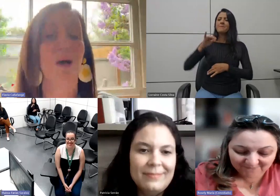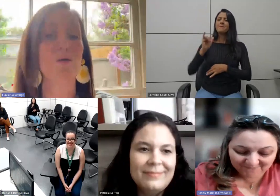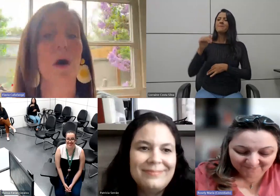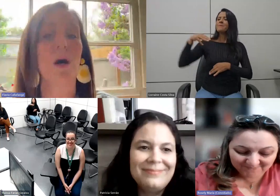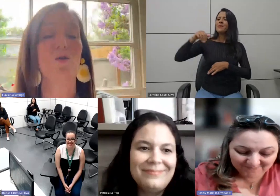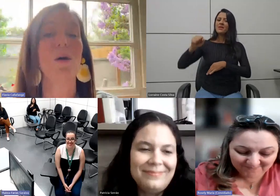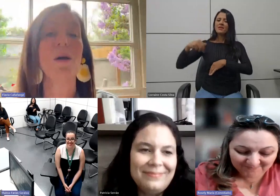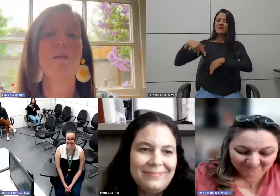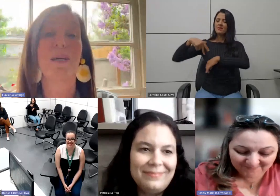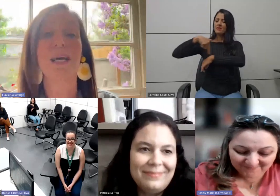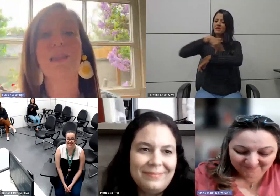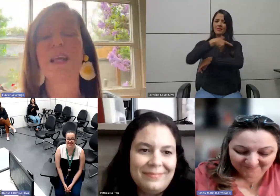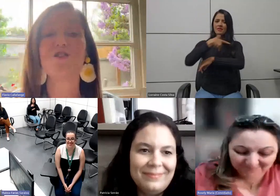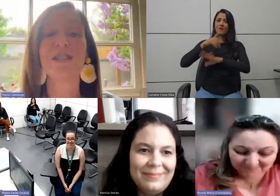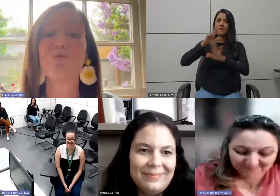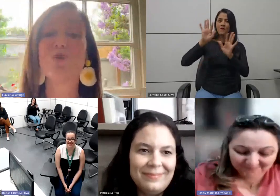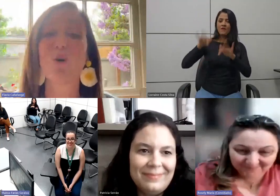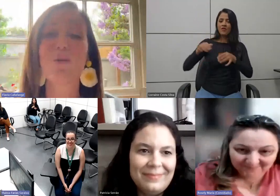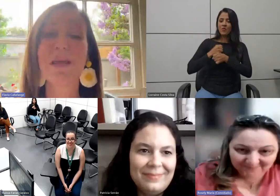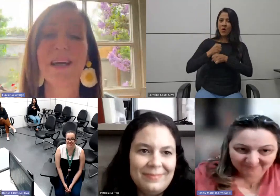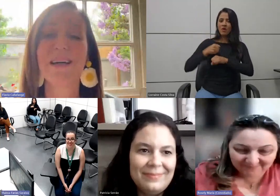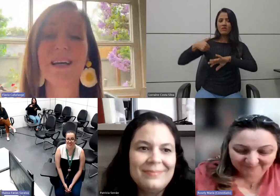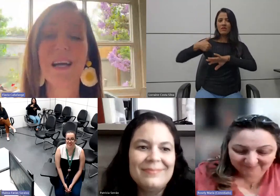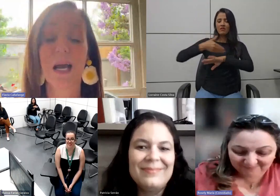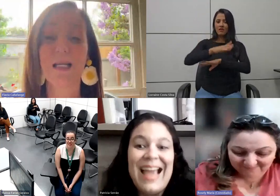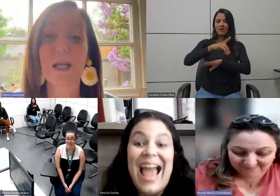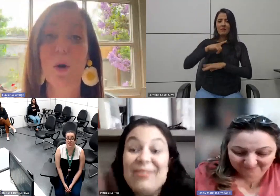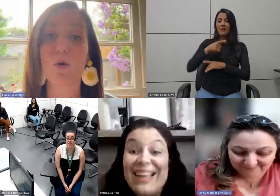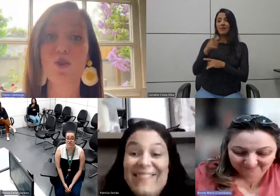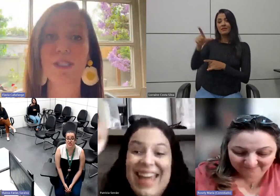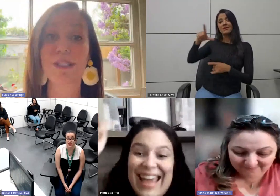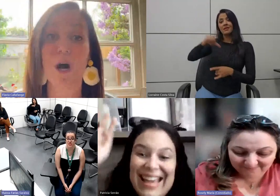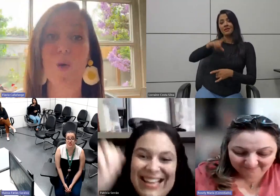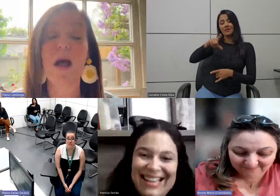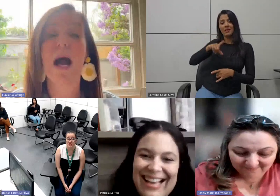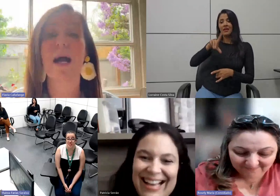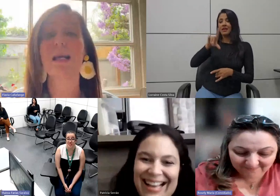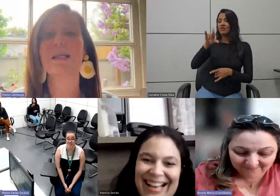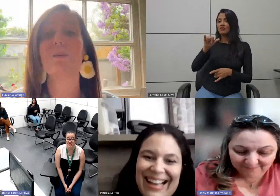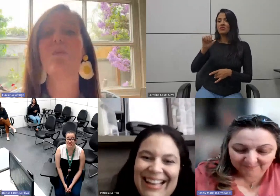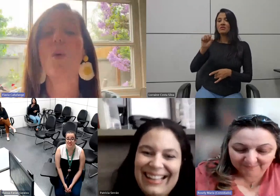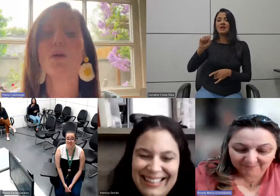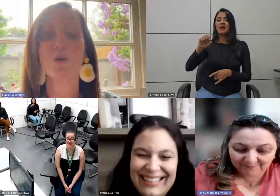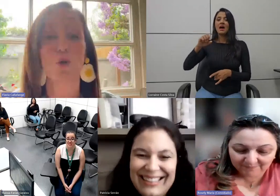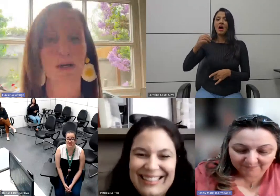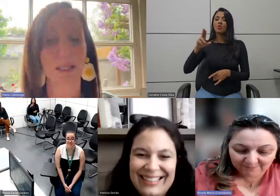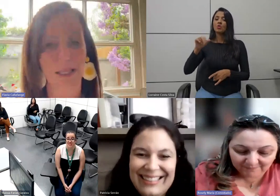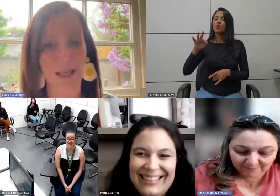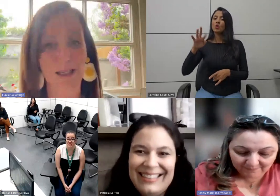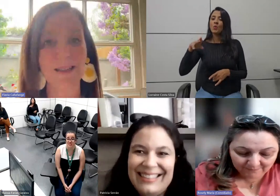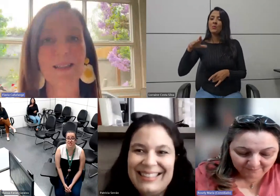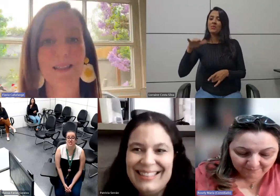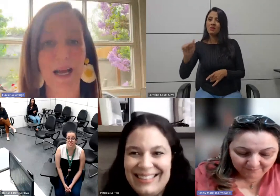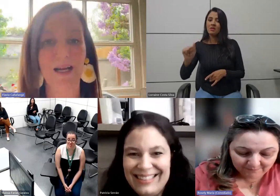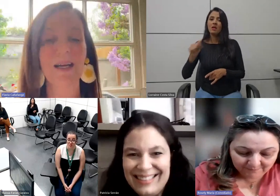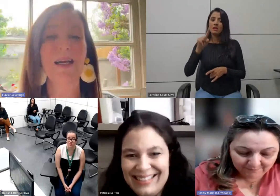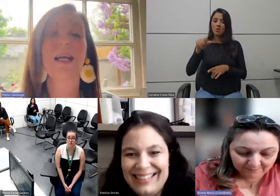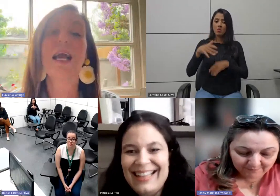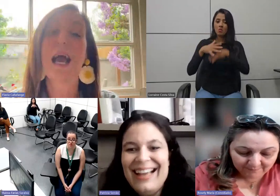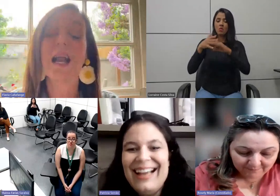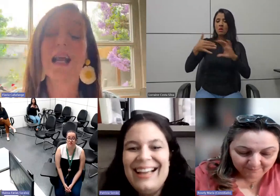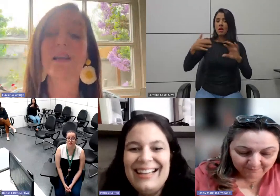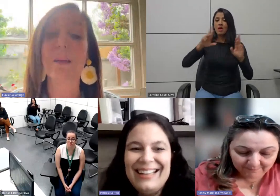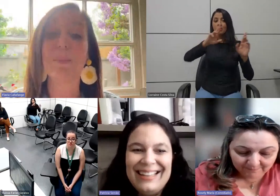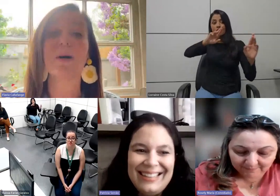concurso no final do ano, mas ela tem desautonomia, ela tem uma condição ainda muito desconhecida, né,